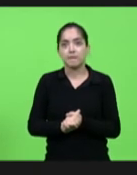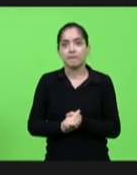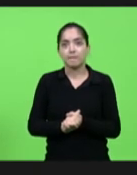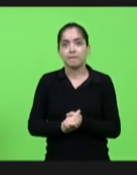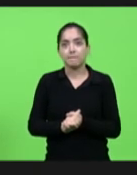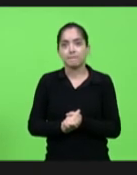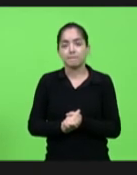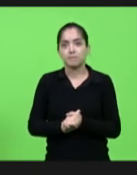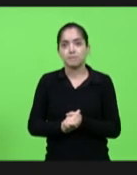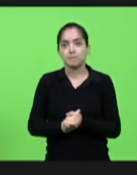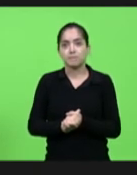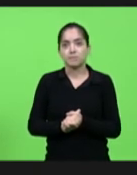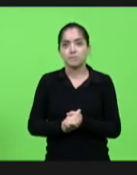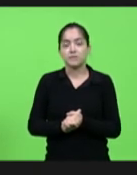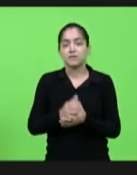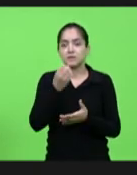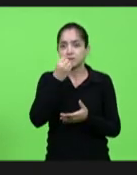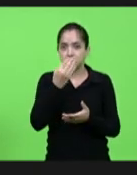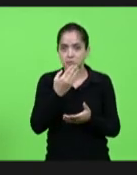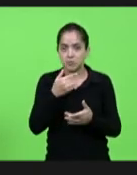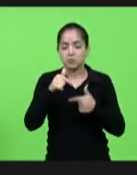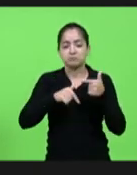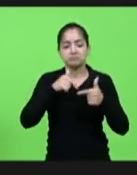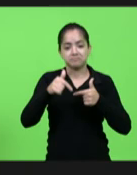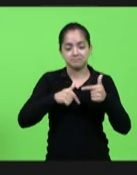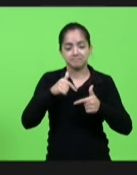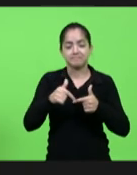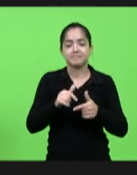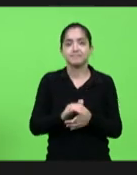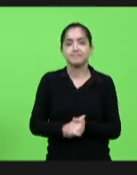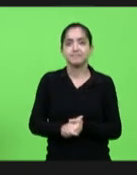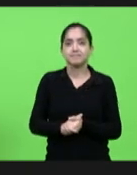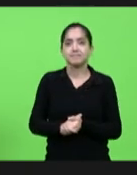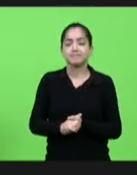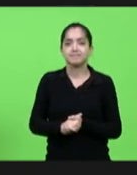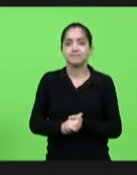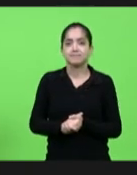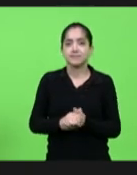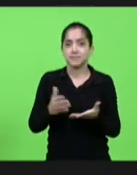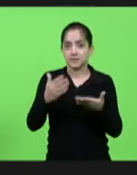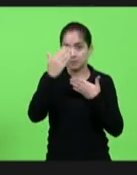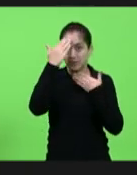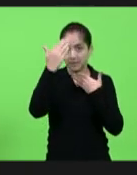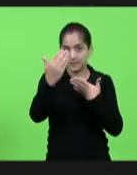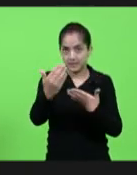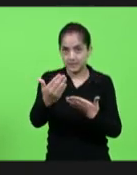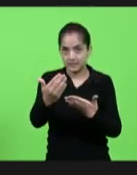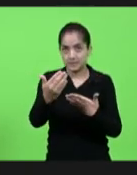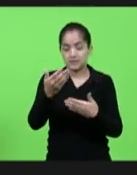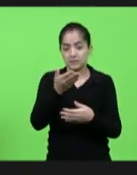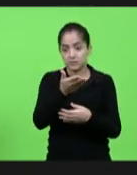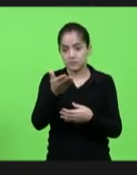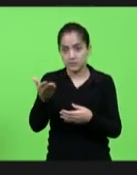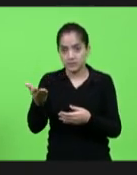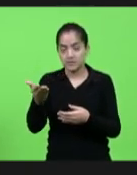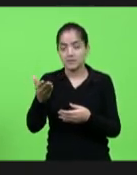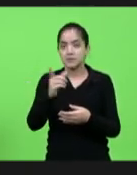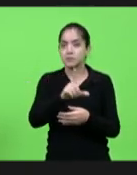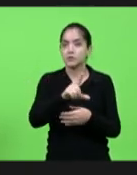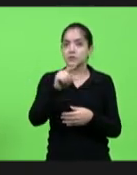tá sendo bem conduzido tá bom então agradeço os meus colegas pela indicação